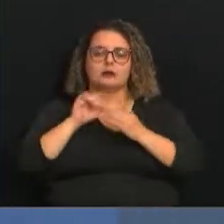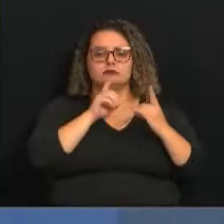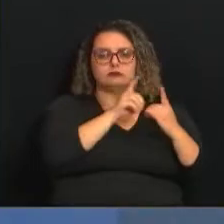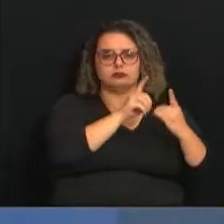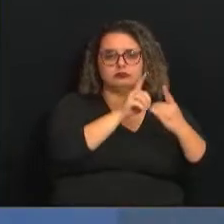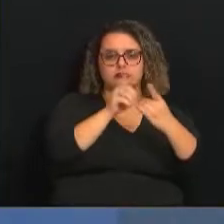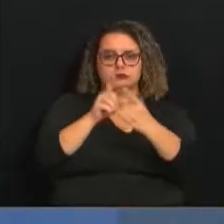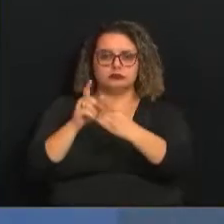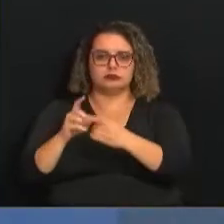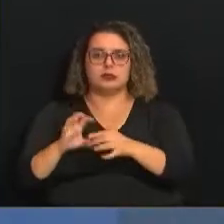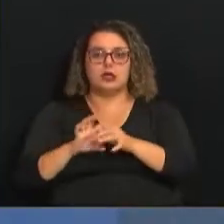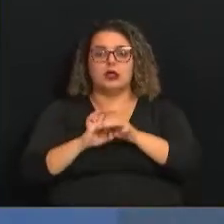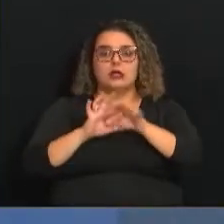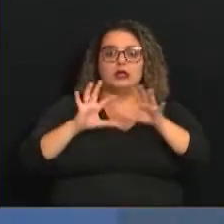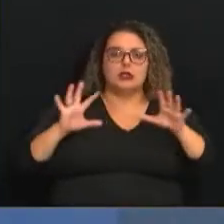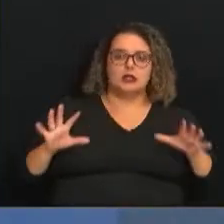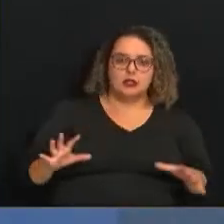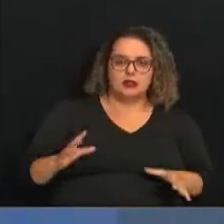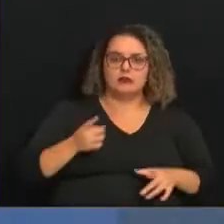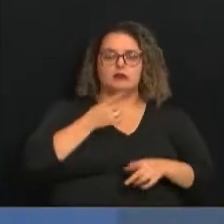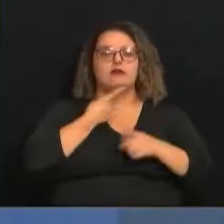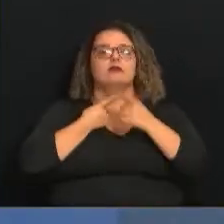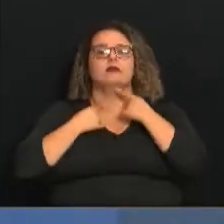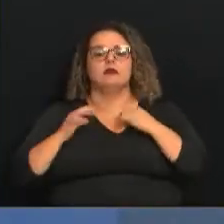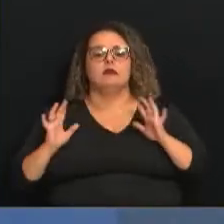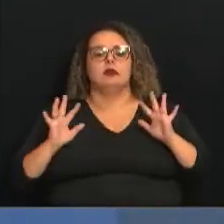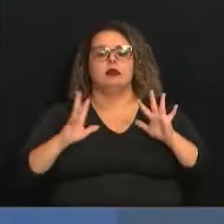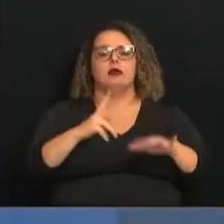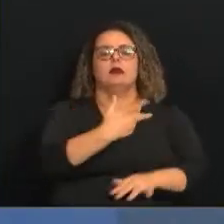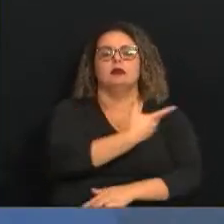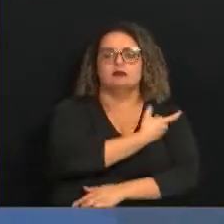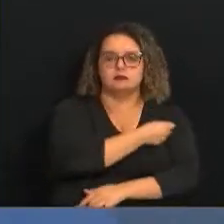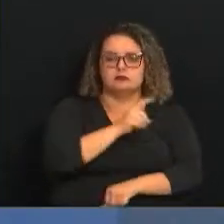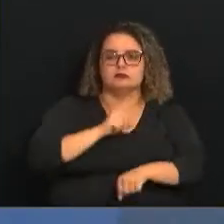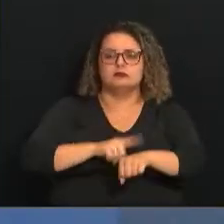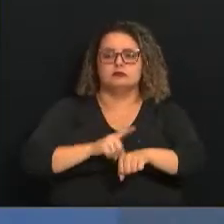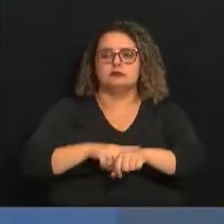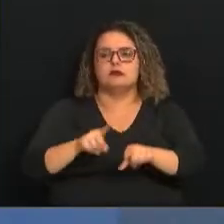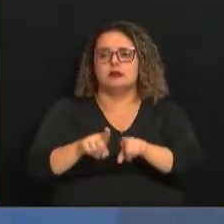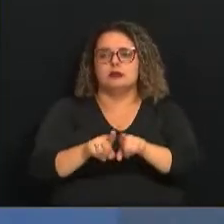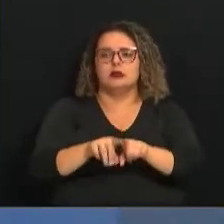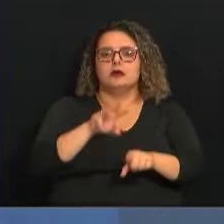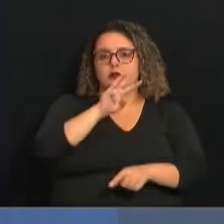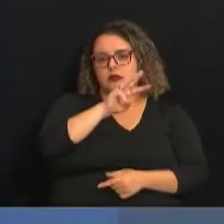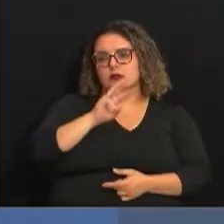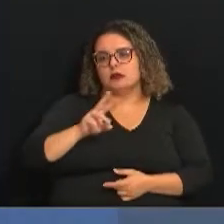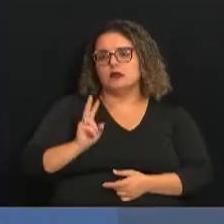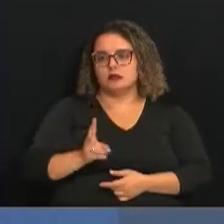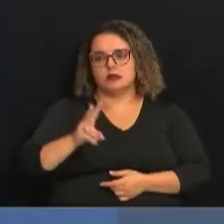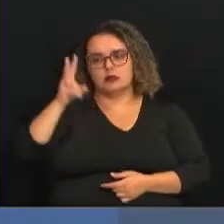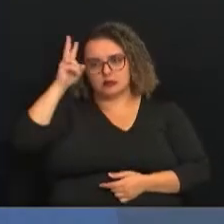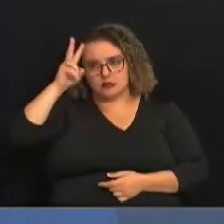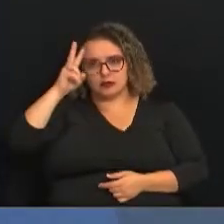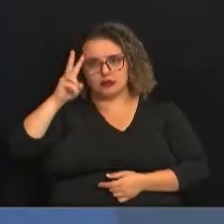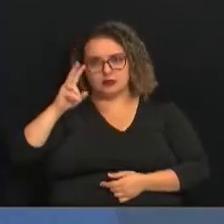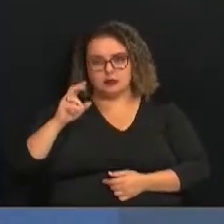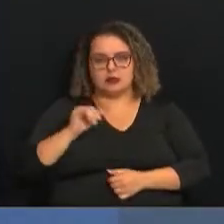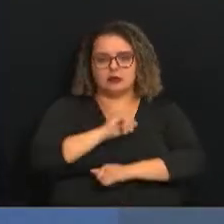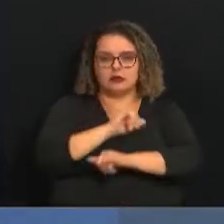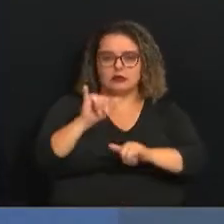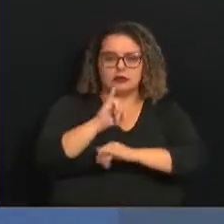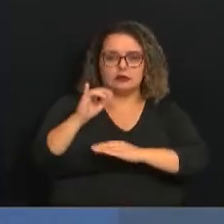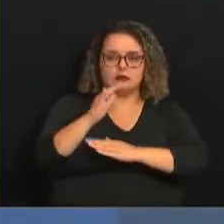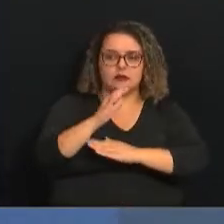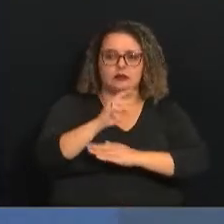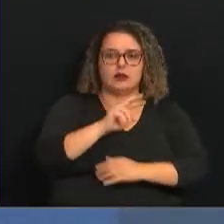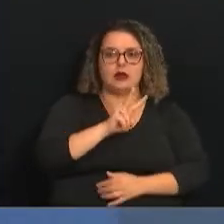em livre demanda. As unidades e também os horários estão lá naquele site que a gente sempre lembra aqui no Notícias da Metrópole. vacina